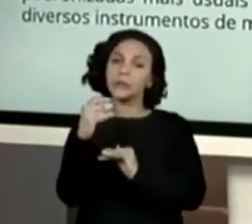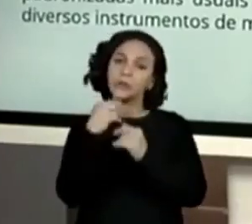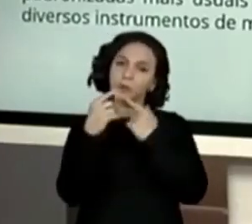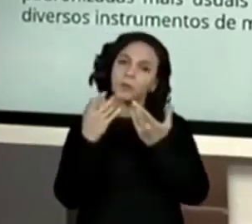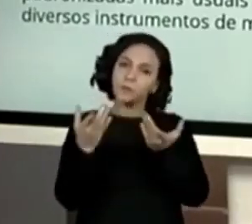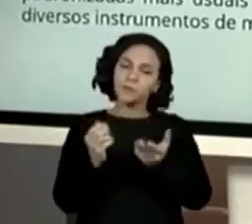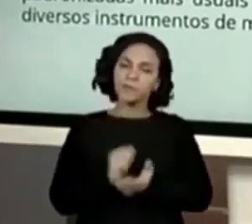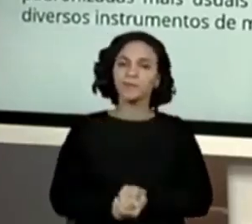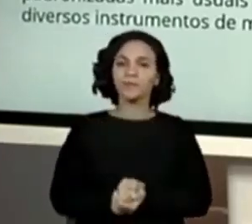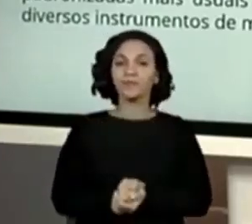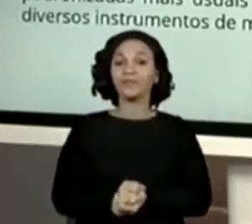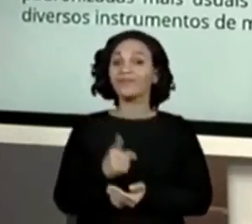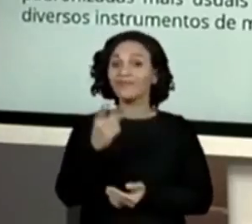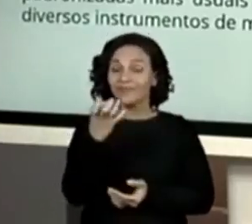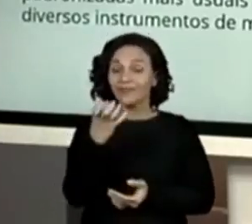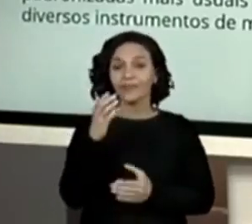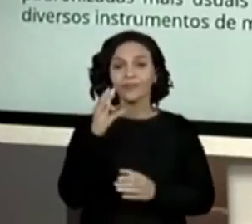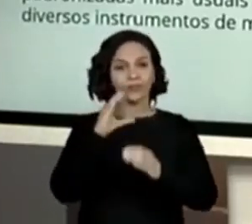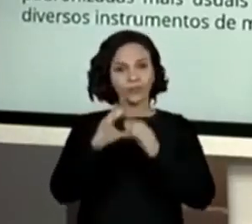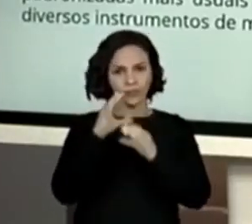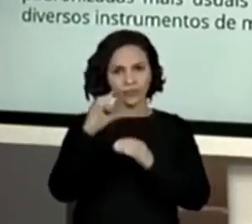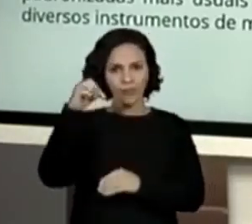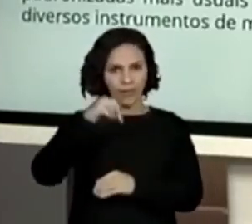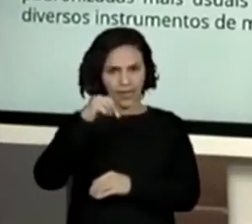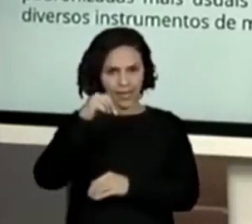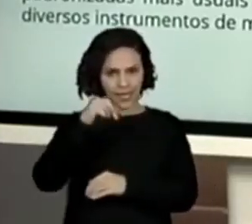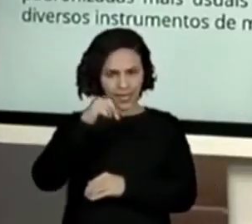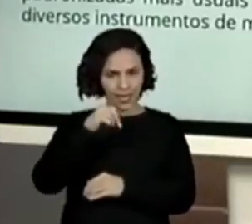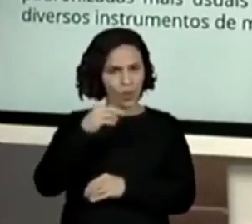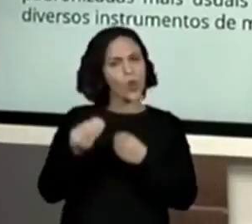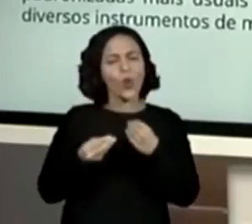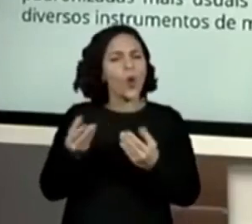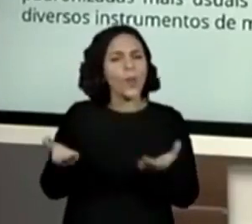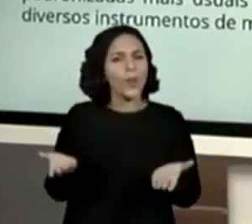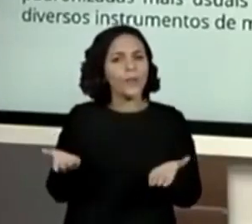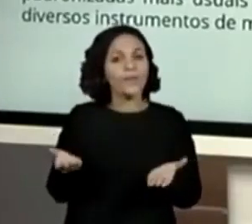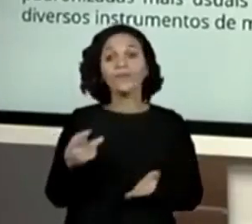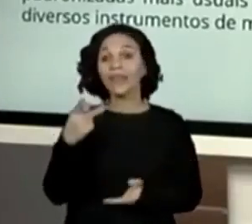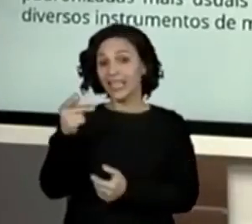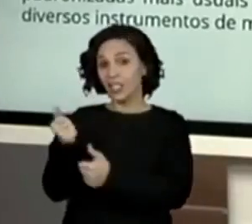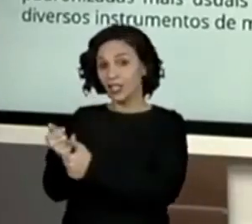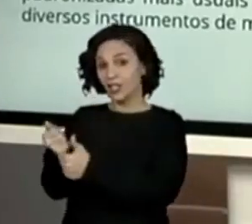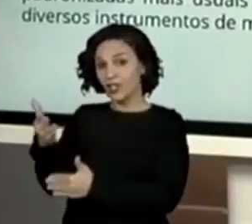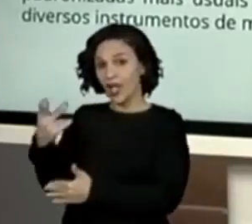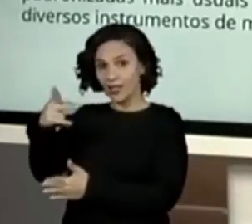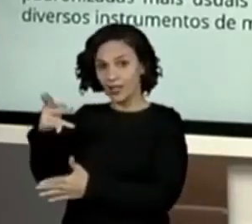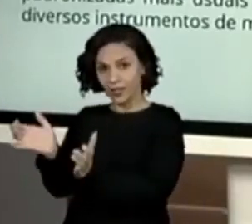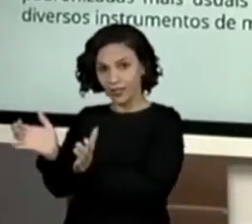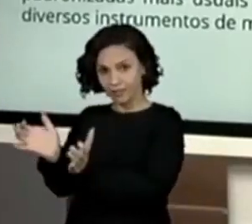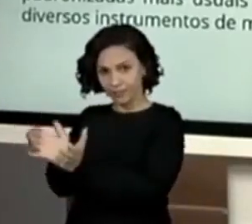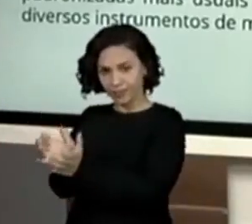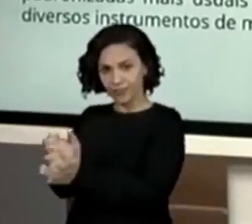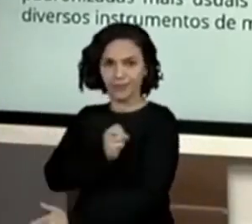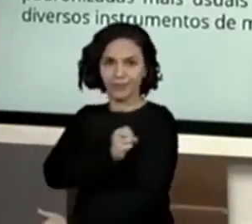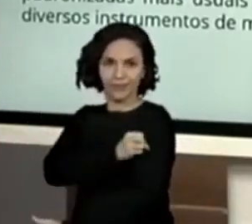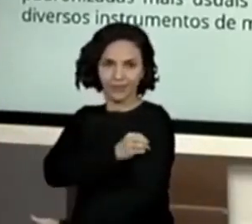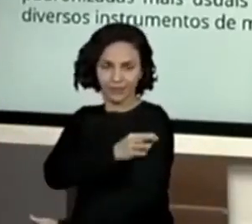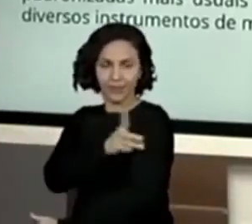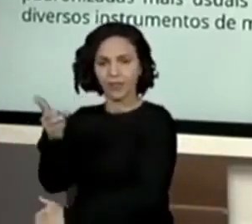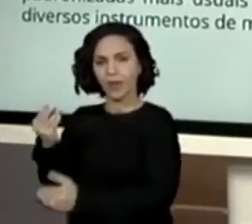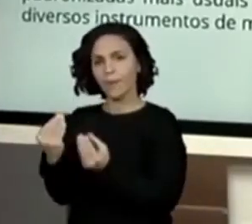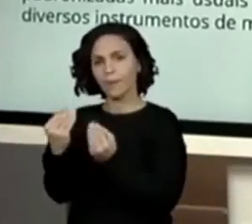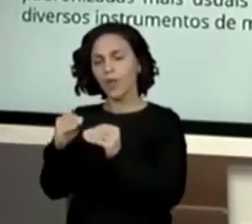Se vocês quiserem se comunicar conosco aqui no estúdio, aí no chat por ano turma, vocês vão mandar as suas